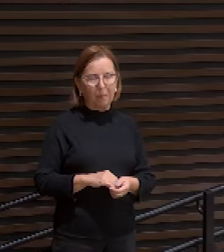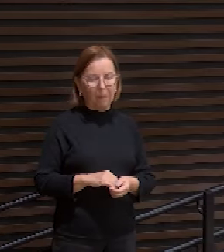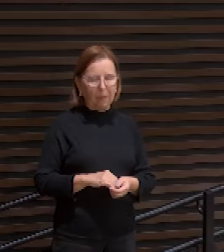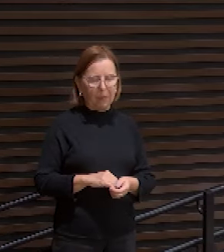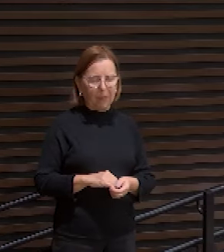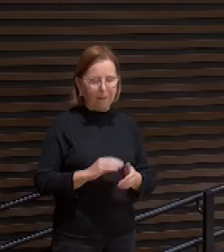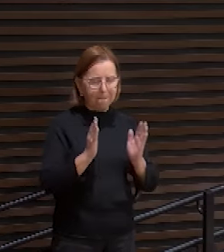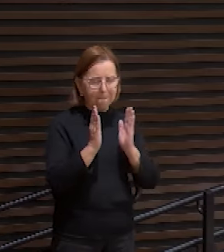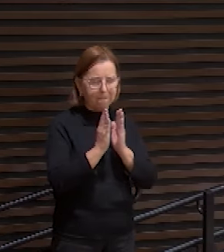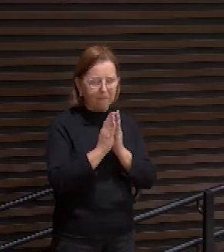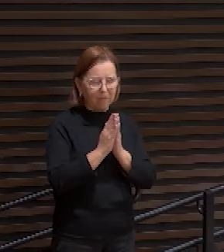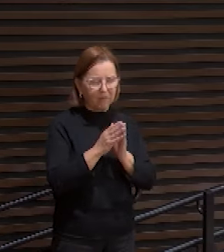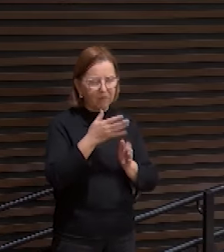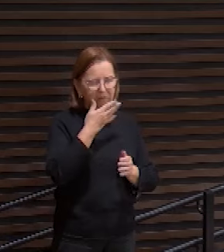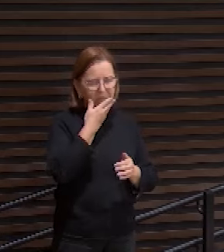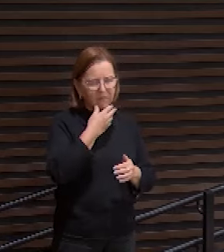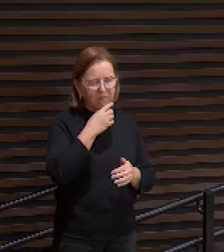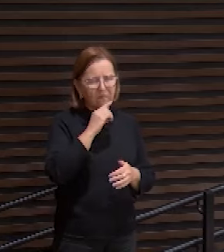Pai querido,